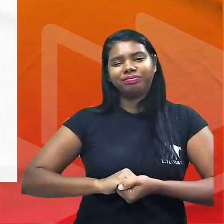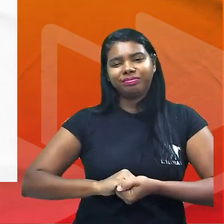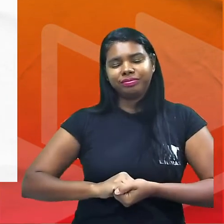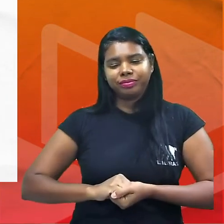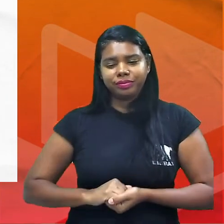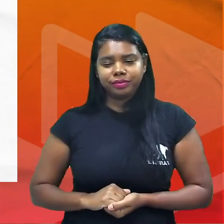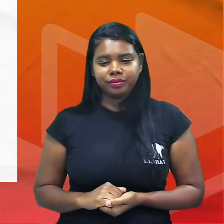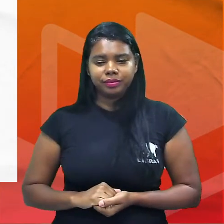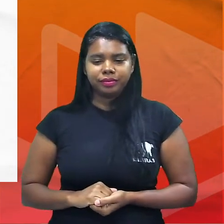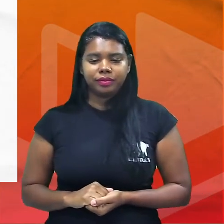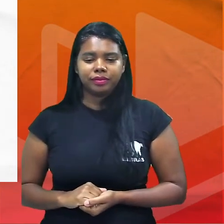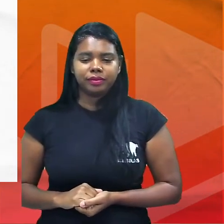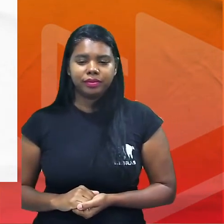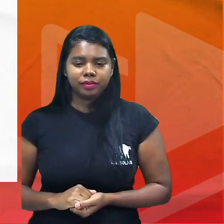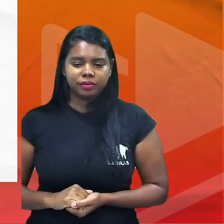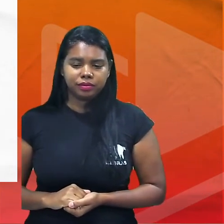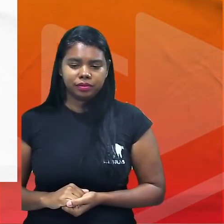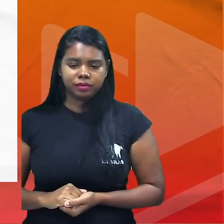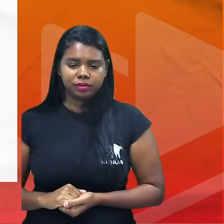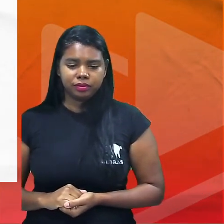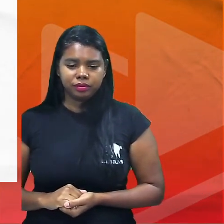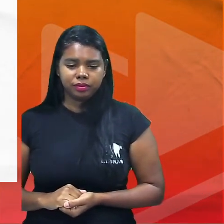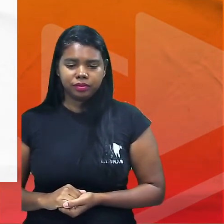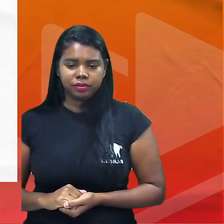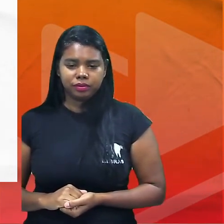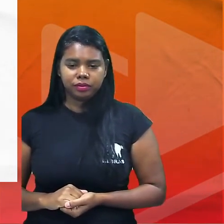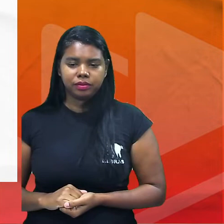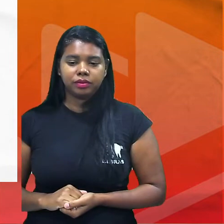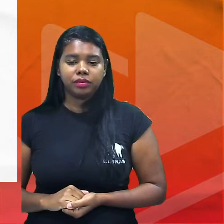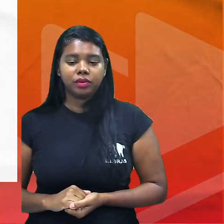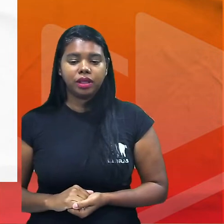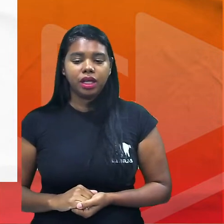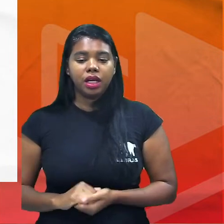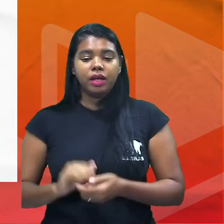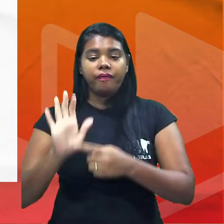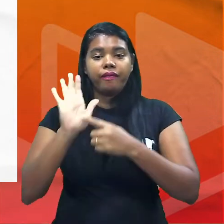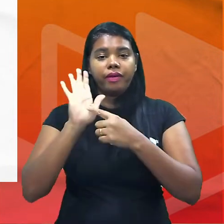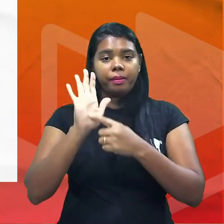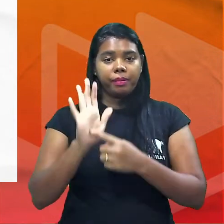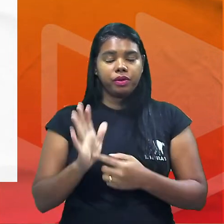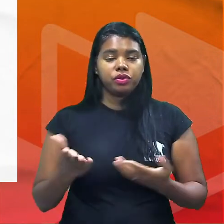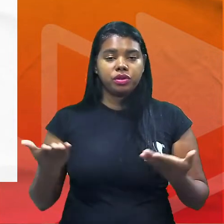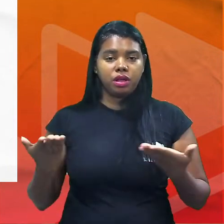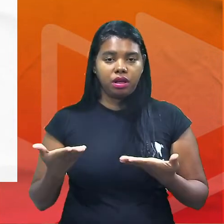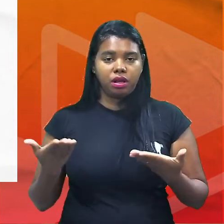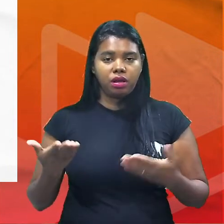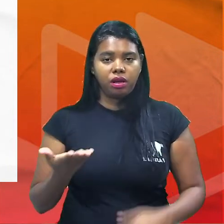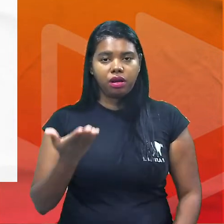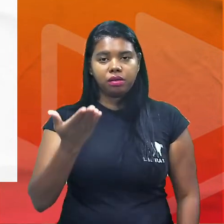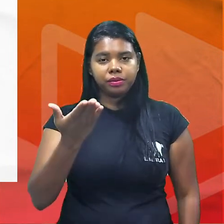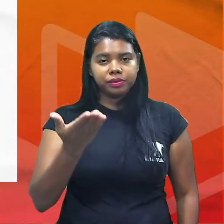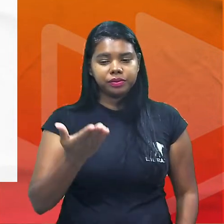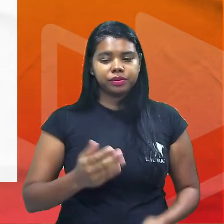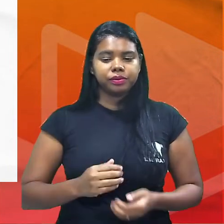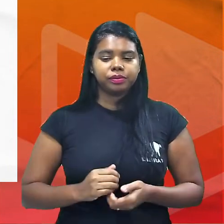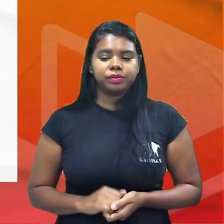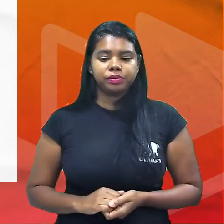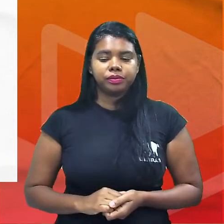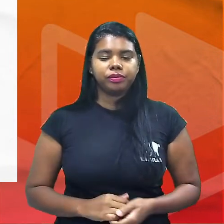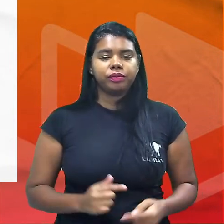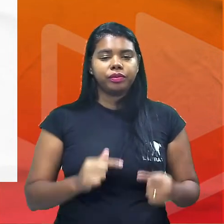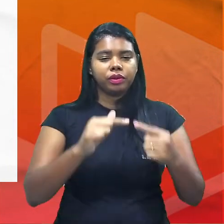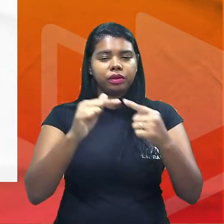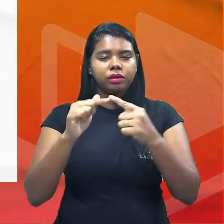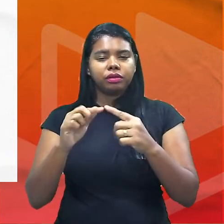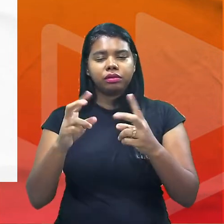eu vou mostrar aqui uma questão para você eu tinha falado sobre concordância a questão de concordância presta